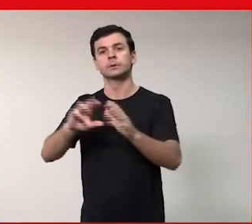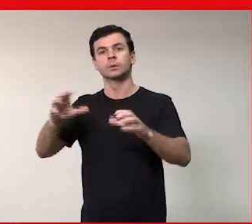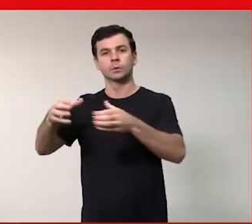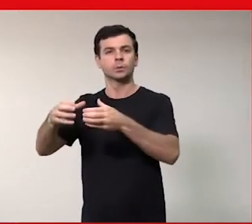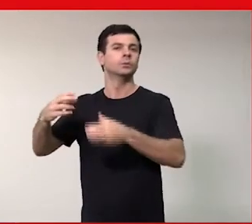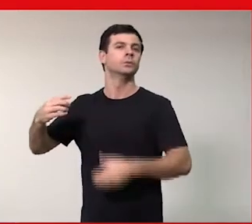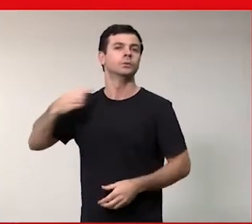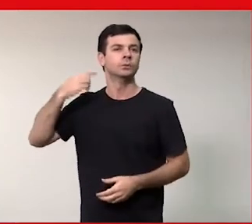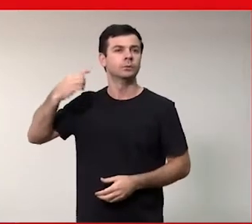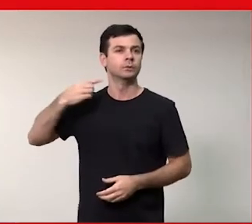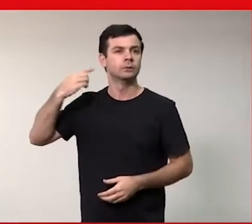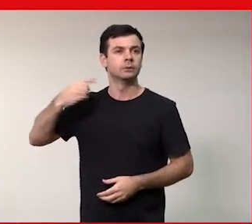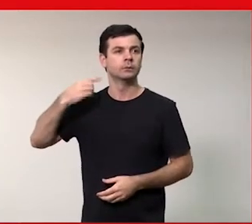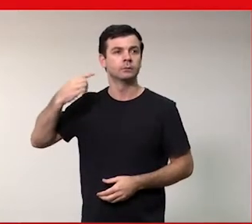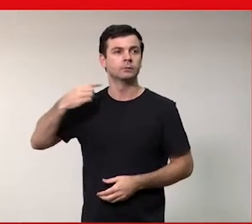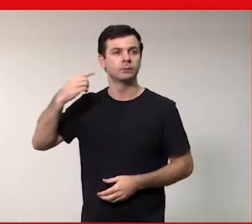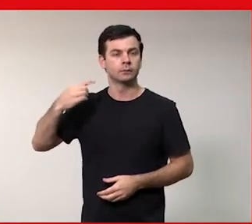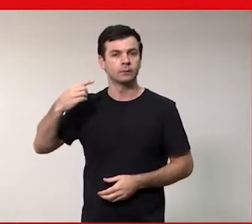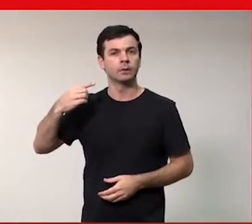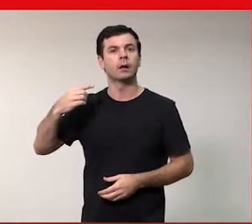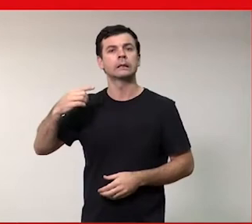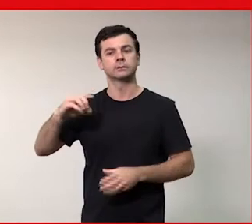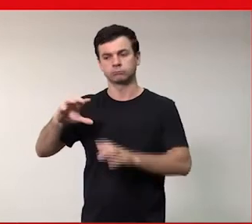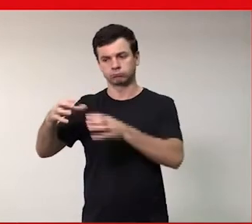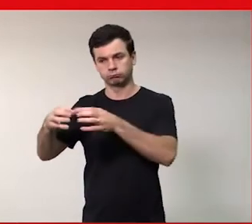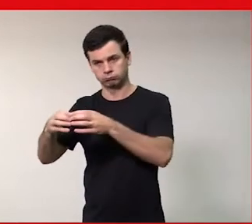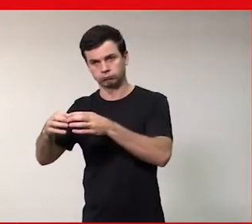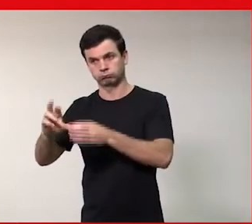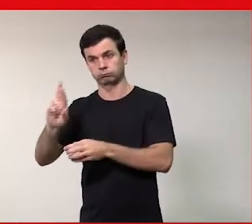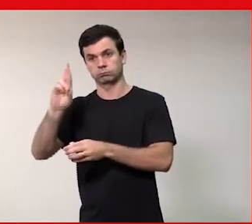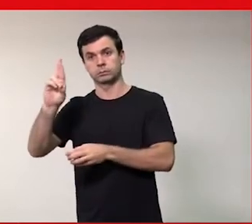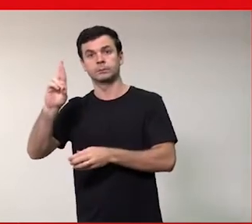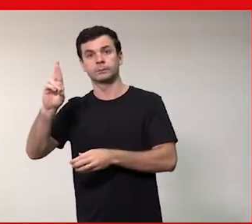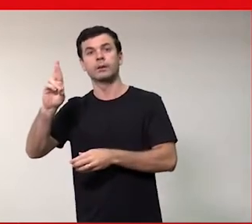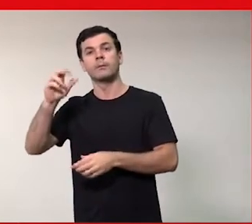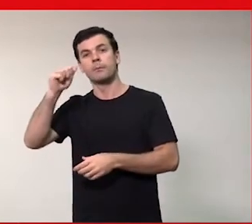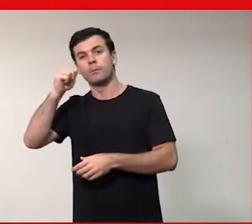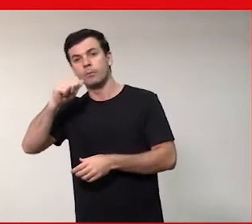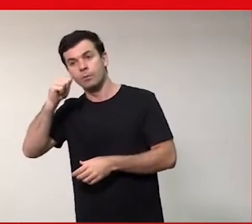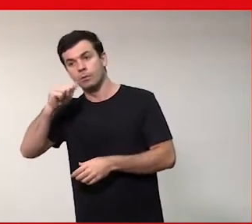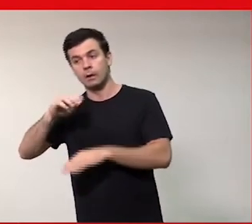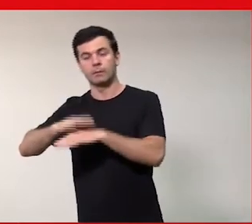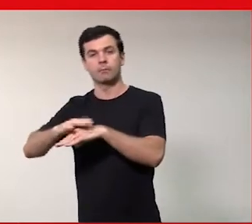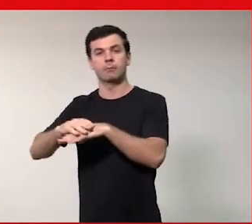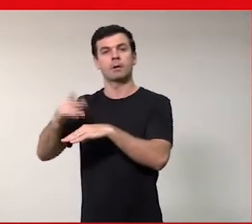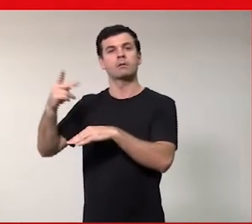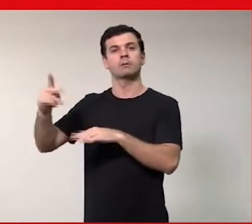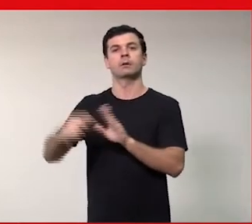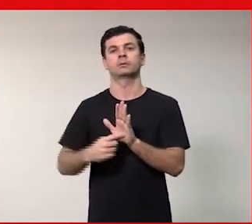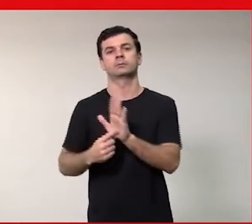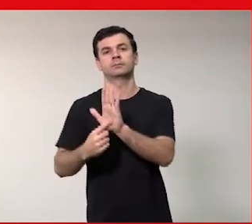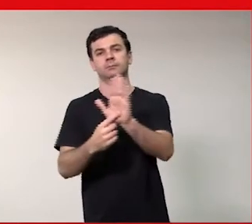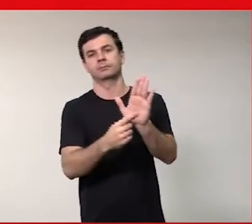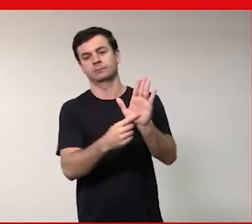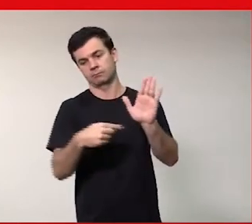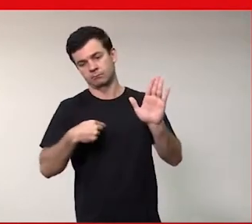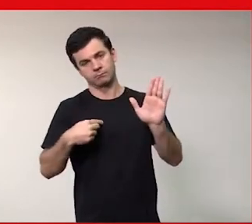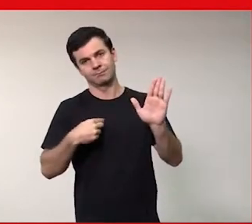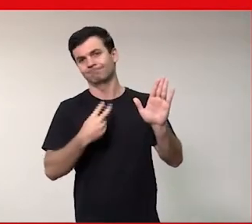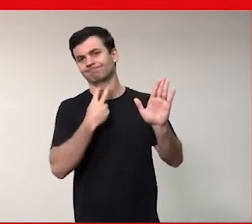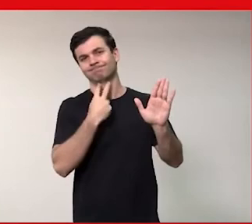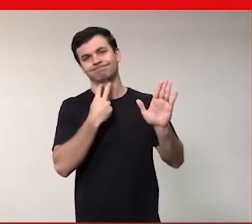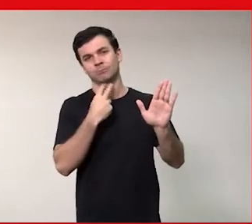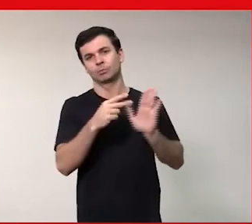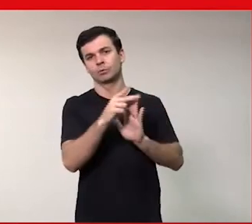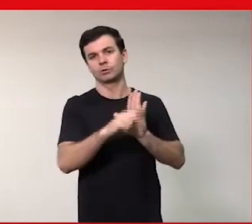ou deputadas que seja da bancada feminina para que apresentem porque a gente não pode apresentar um projeto